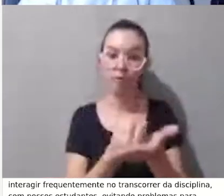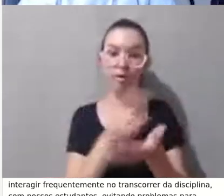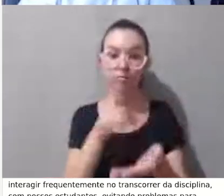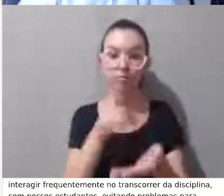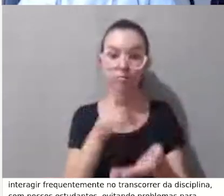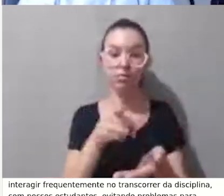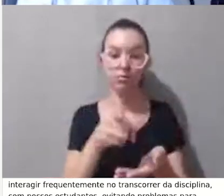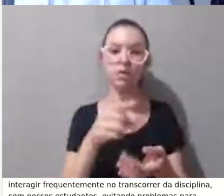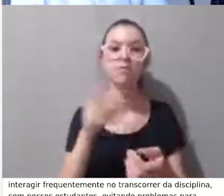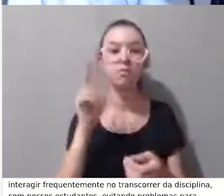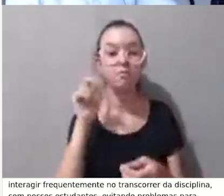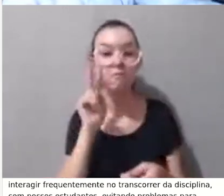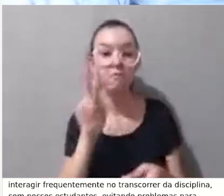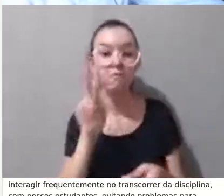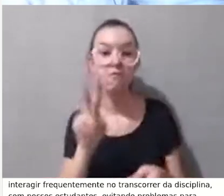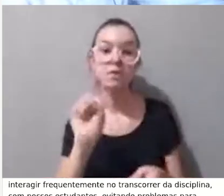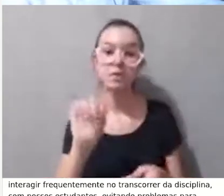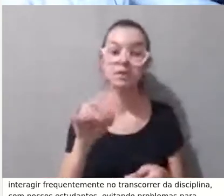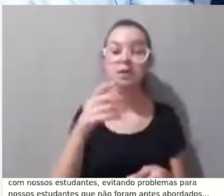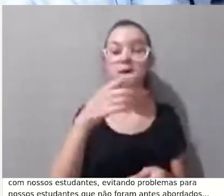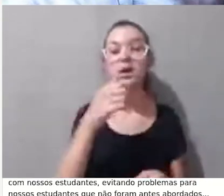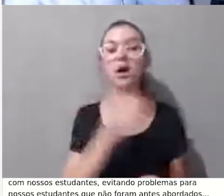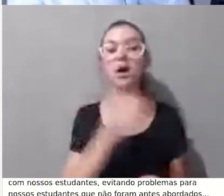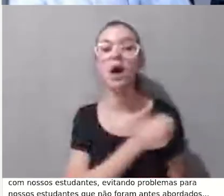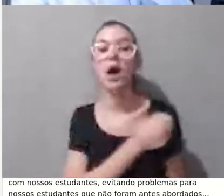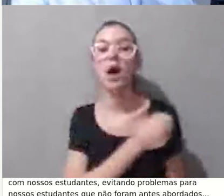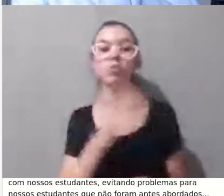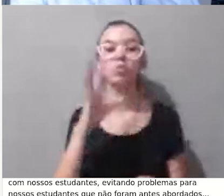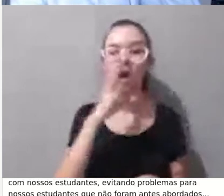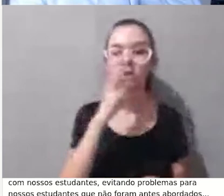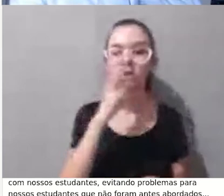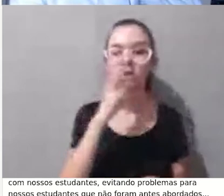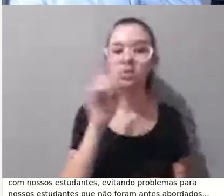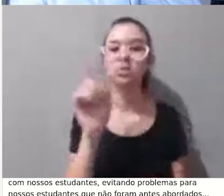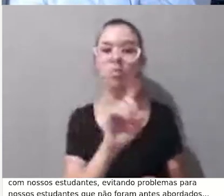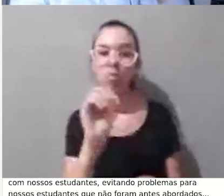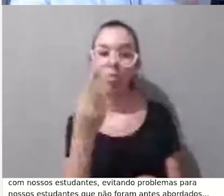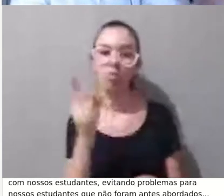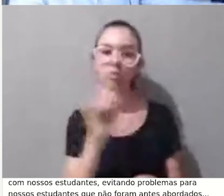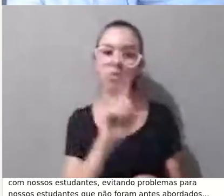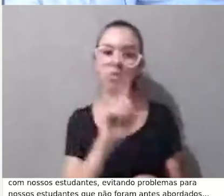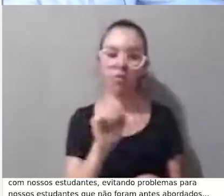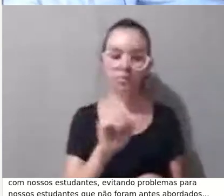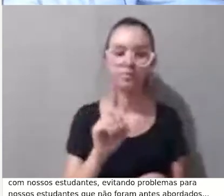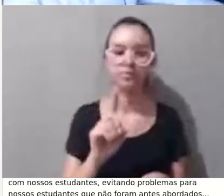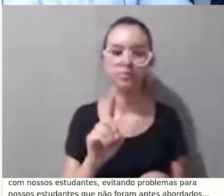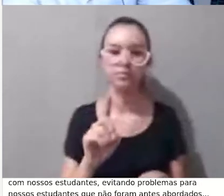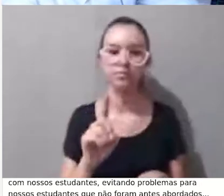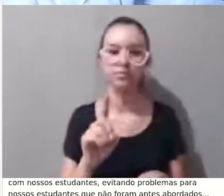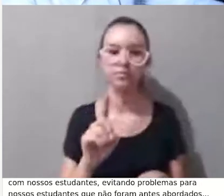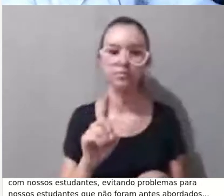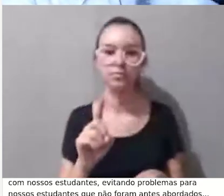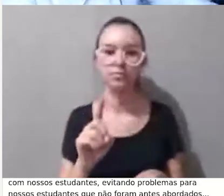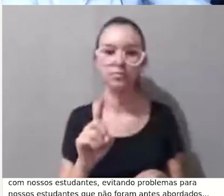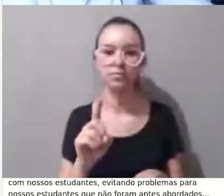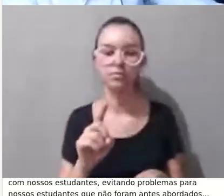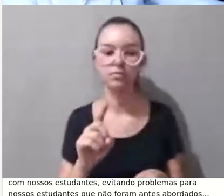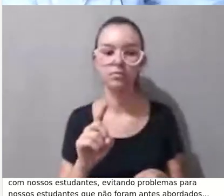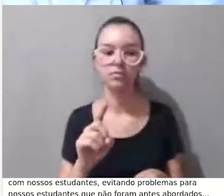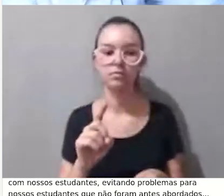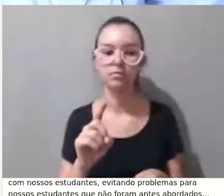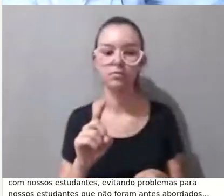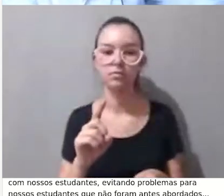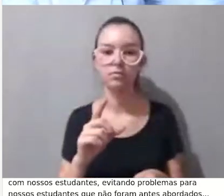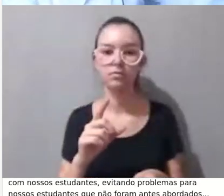pergunta da Cristina também, se é possível, né? Se usamos o Teams, podemos ver os resultados? Eu já vou responder o Teams, você